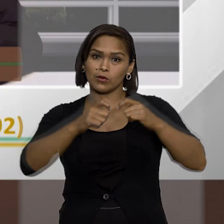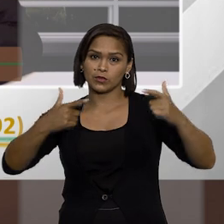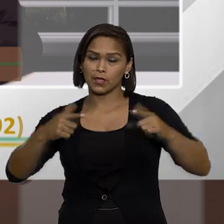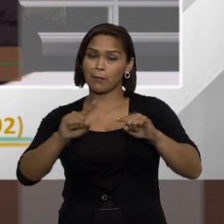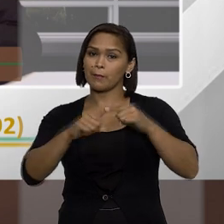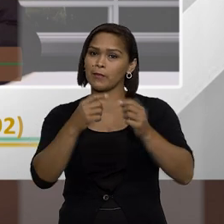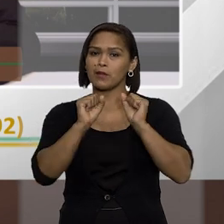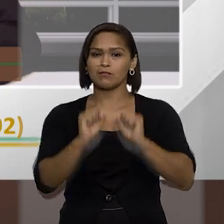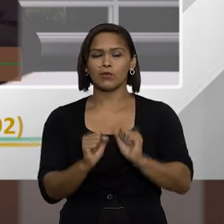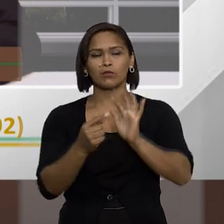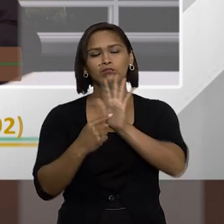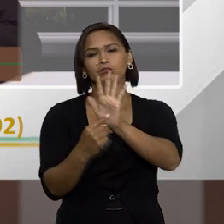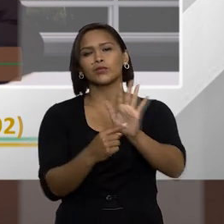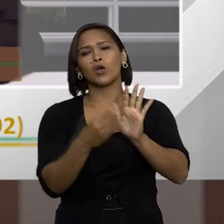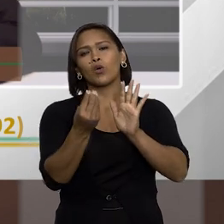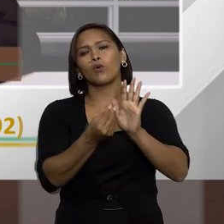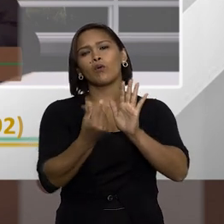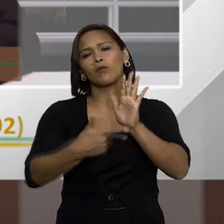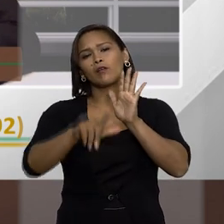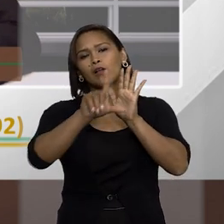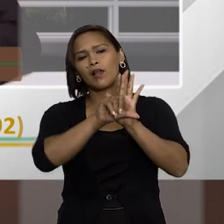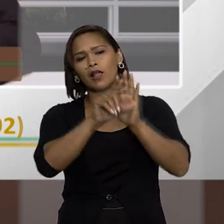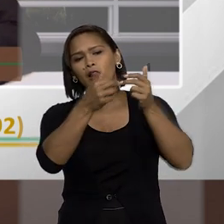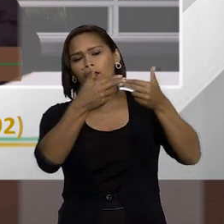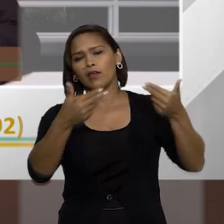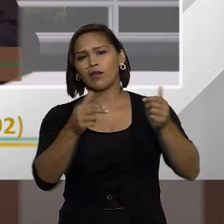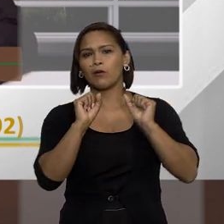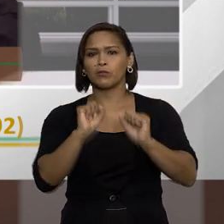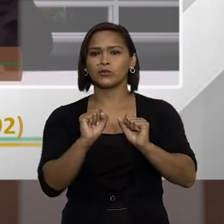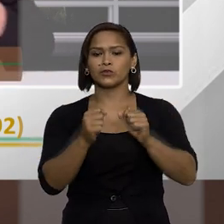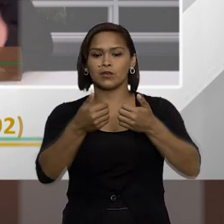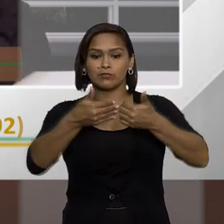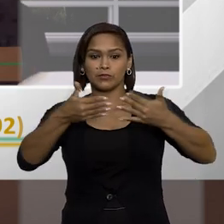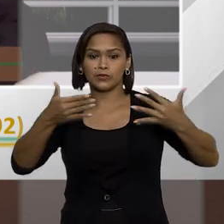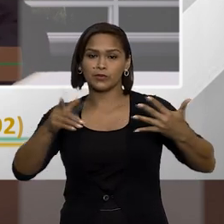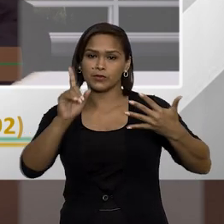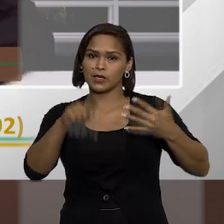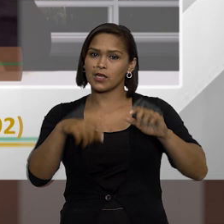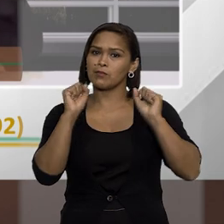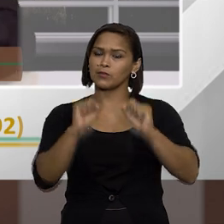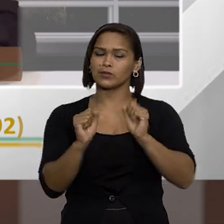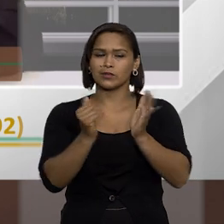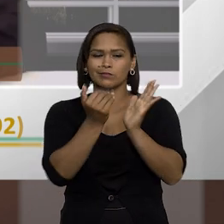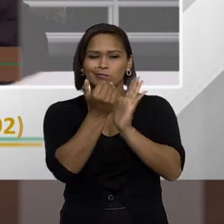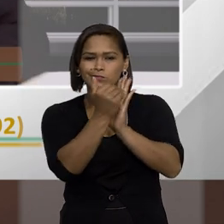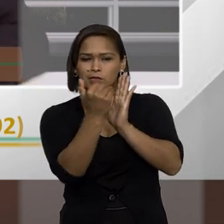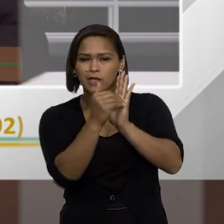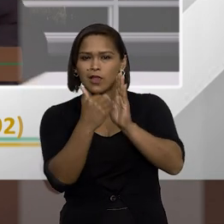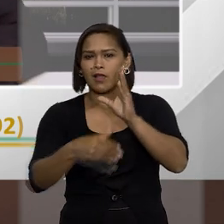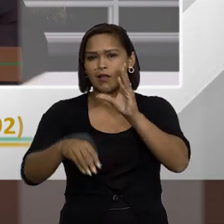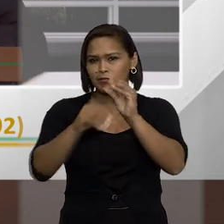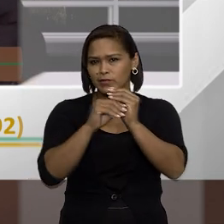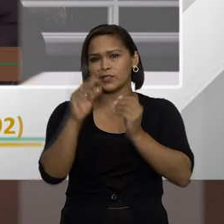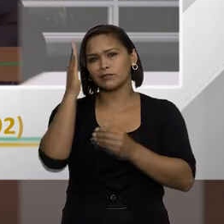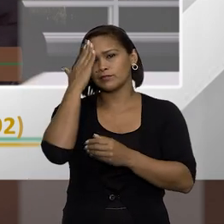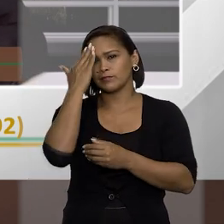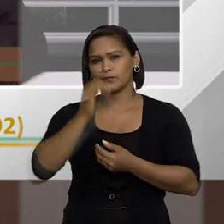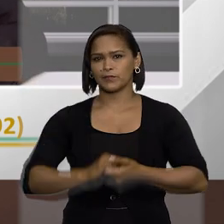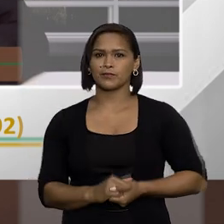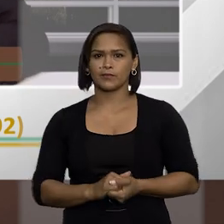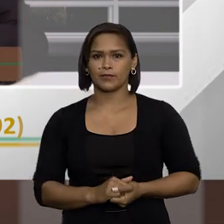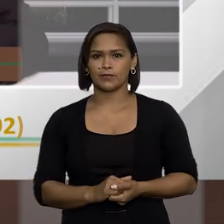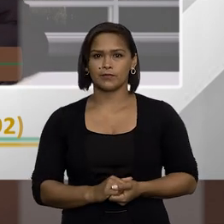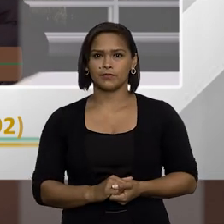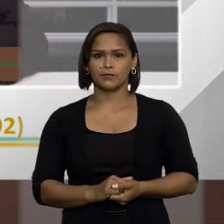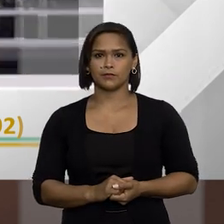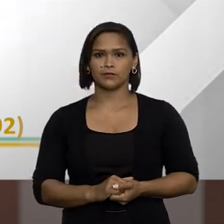trago ao extremo, mas mostra como a lei de improbidade, em muitos casos, por ser muito aberta, ela poderia dar margem a esse tipo de interpretação.